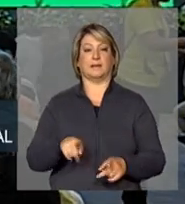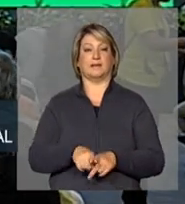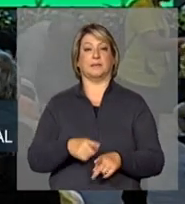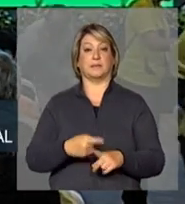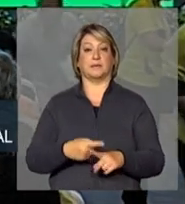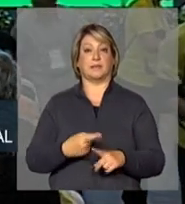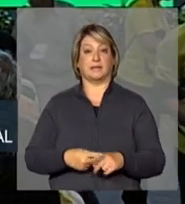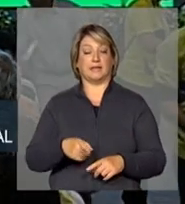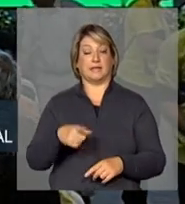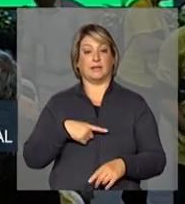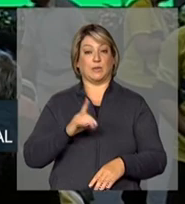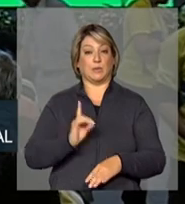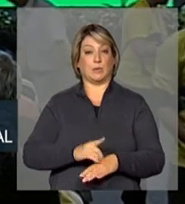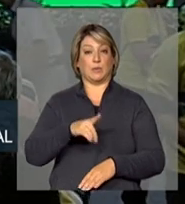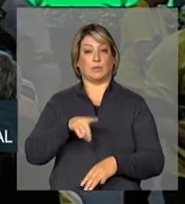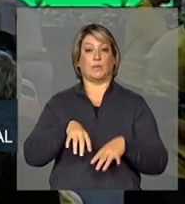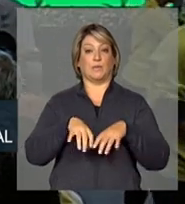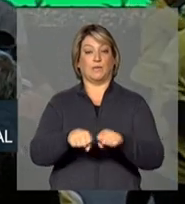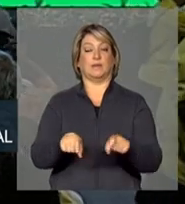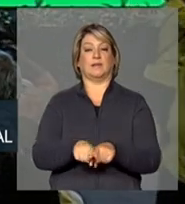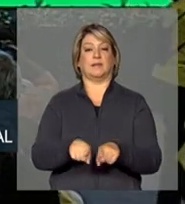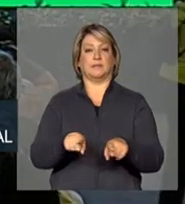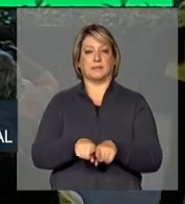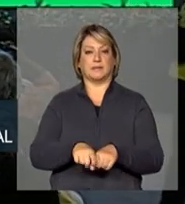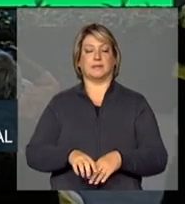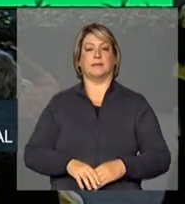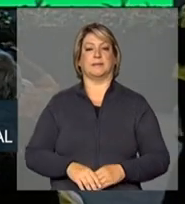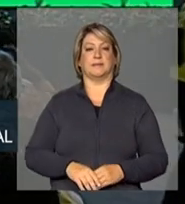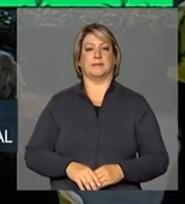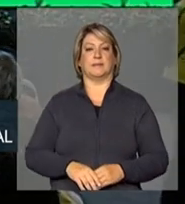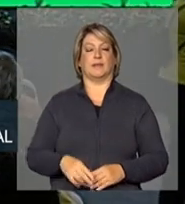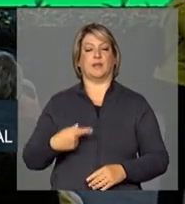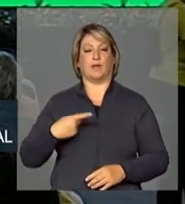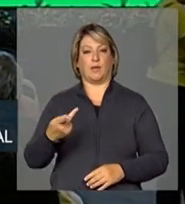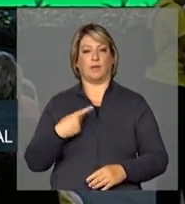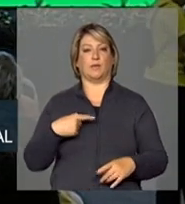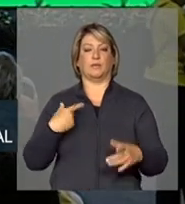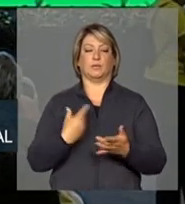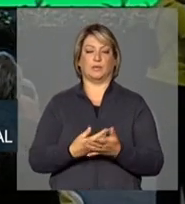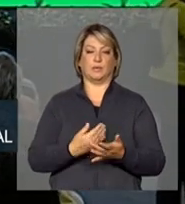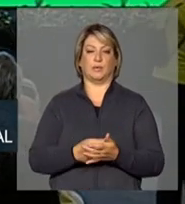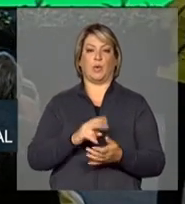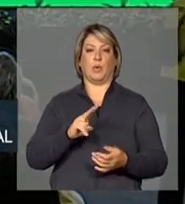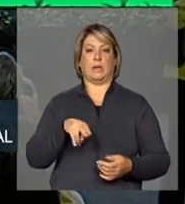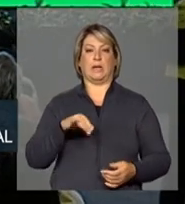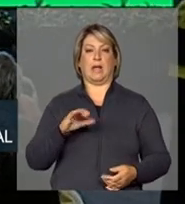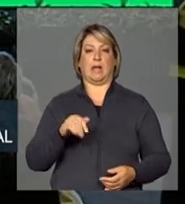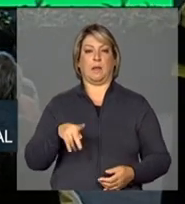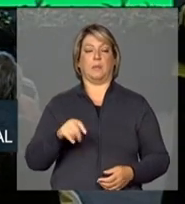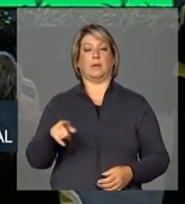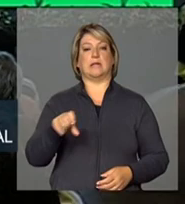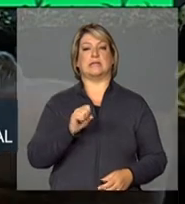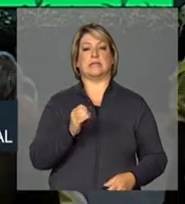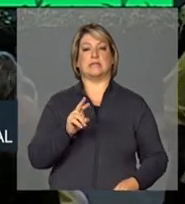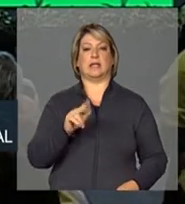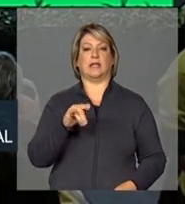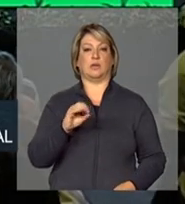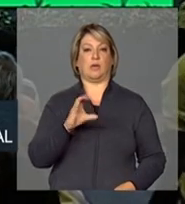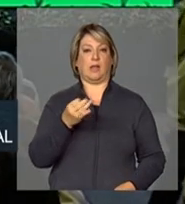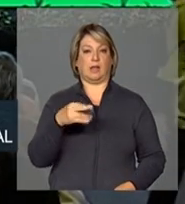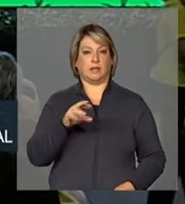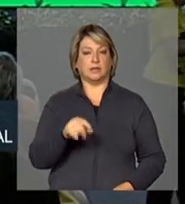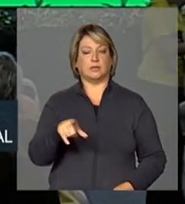doutorado e passamos pela Unicamp. o Sérgio Castro, secretário de Desenvolvimento Regional,